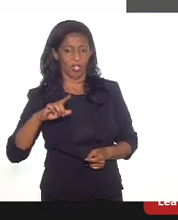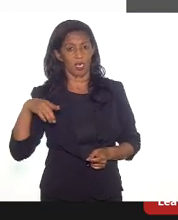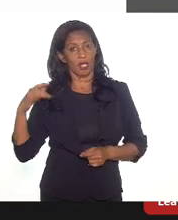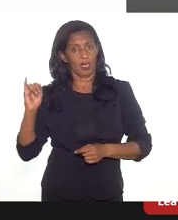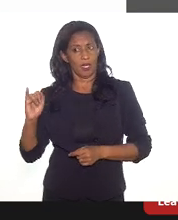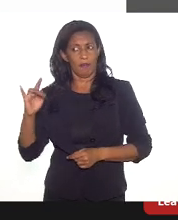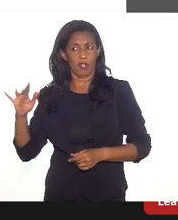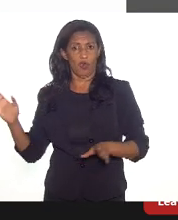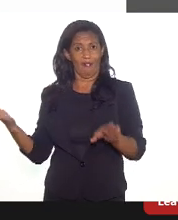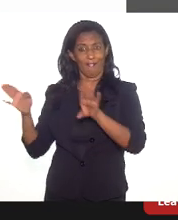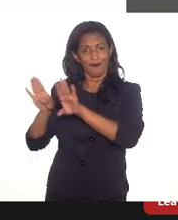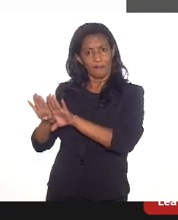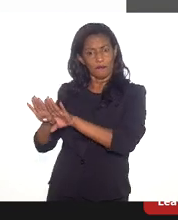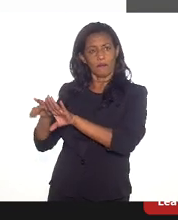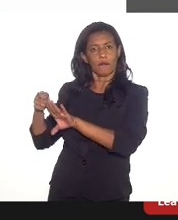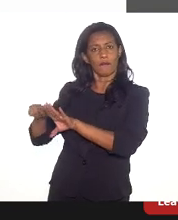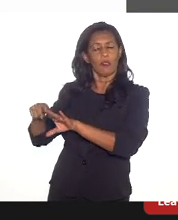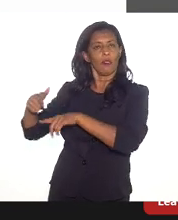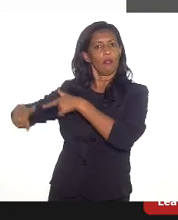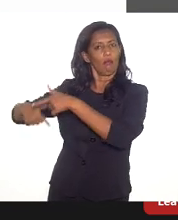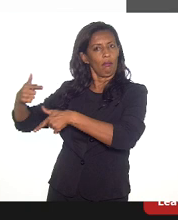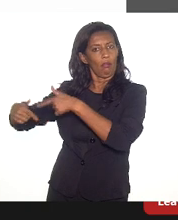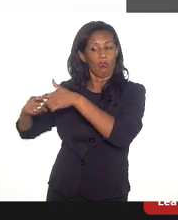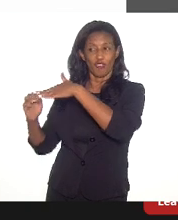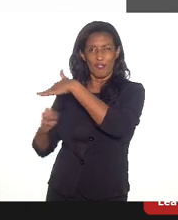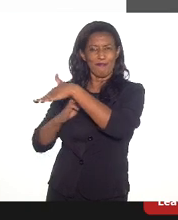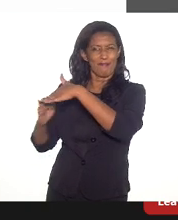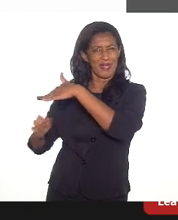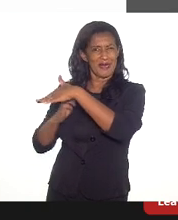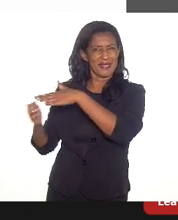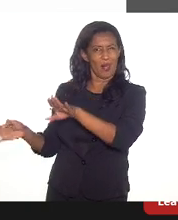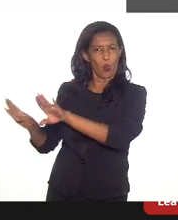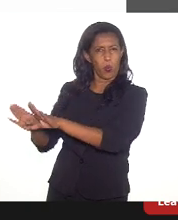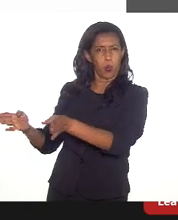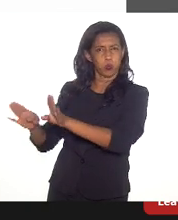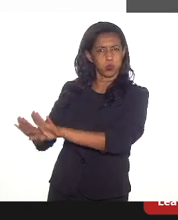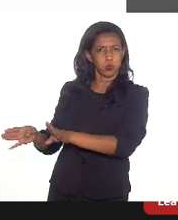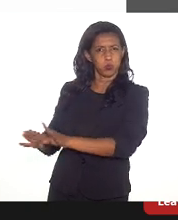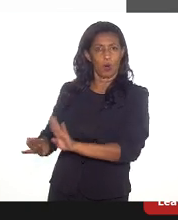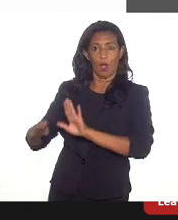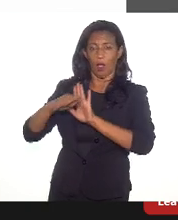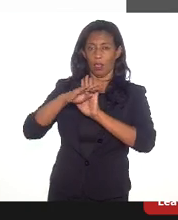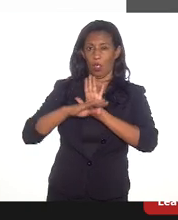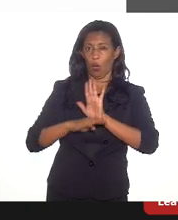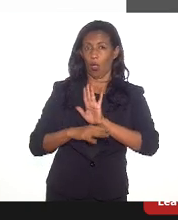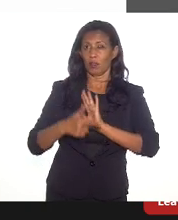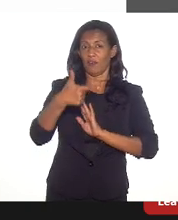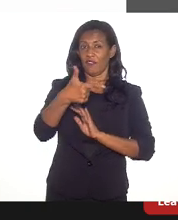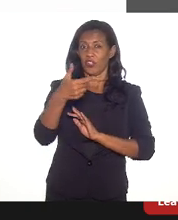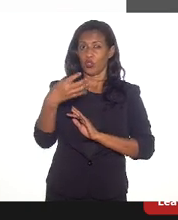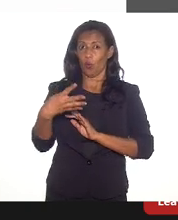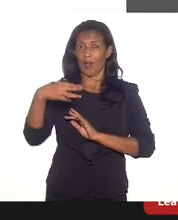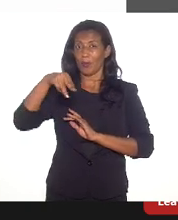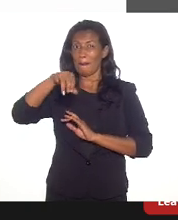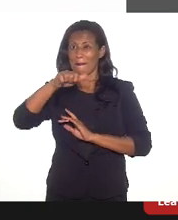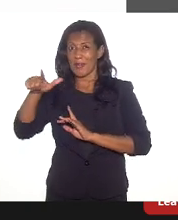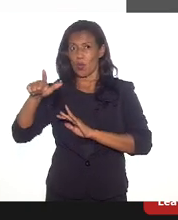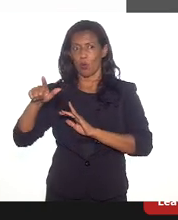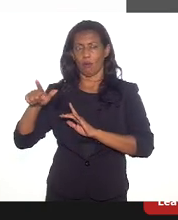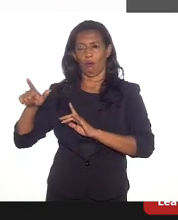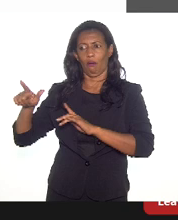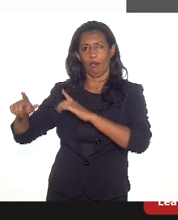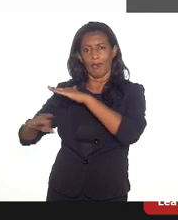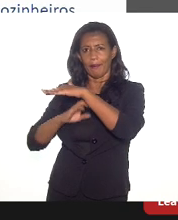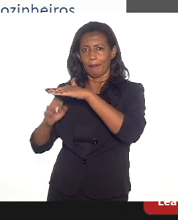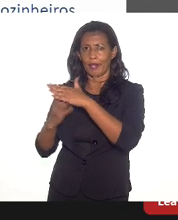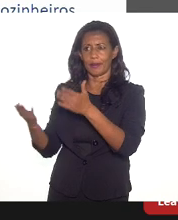O fechamento de empresas já na ordem de 24 mil empresas fechadas a previsão em